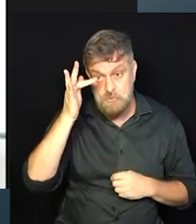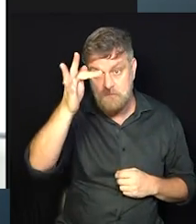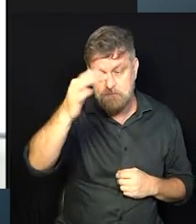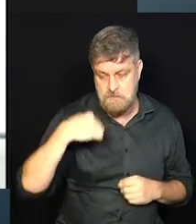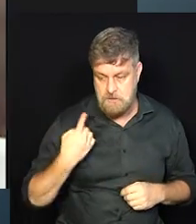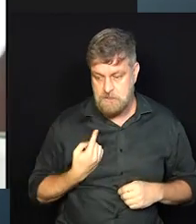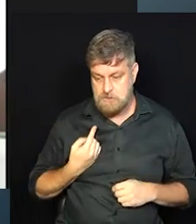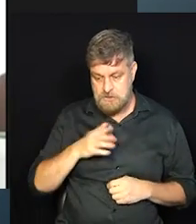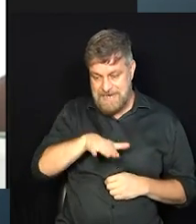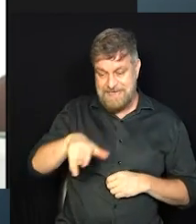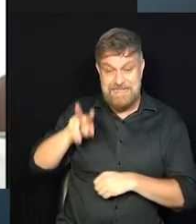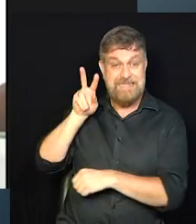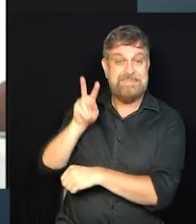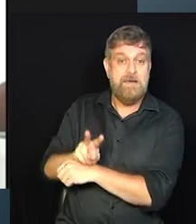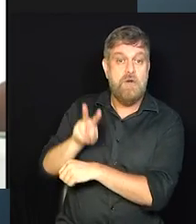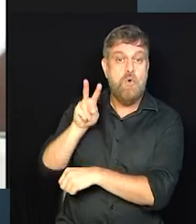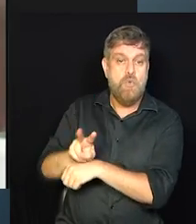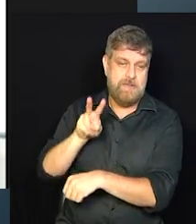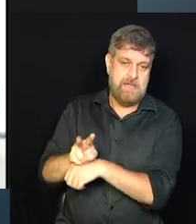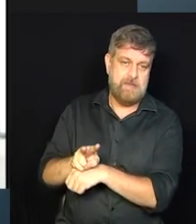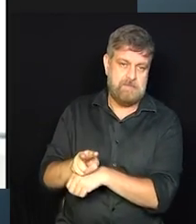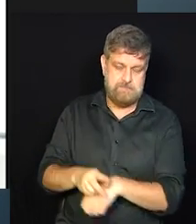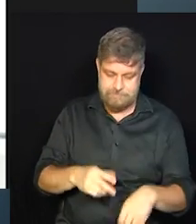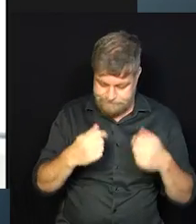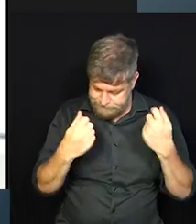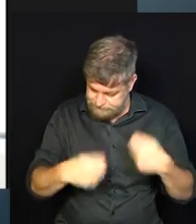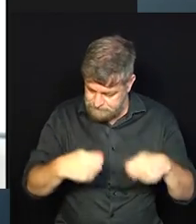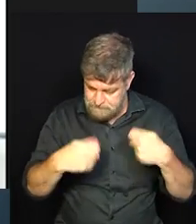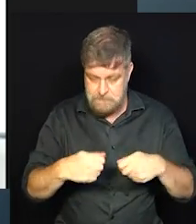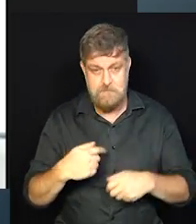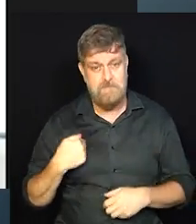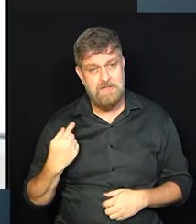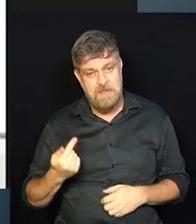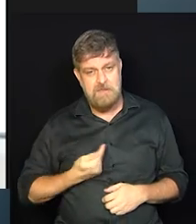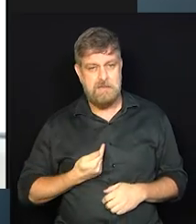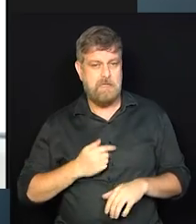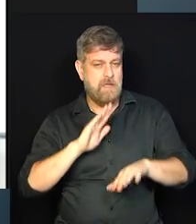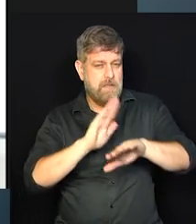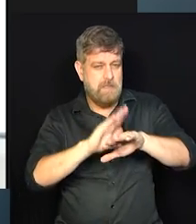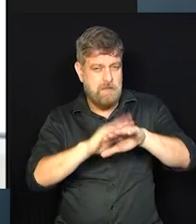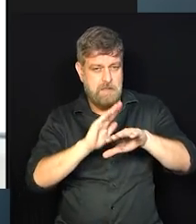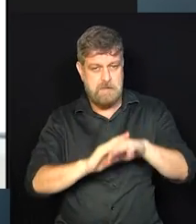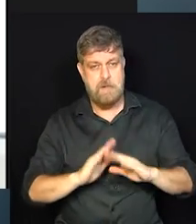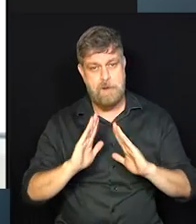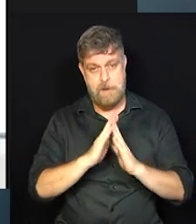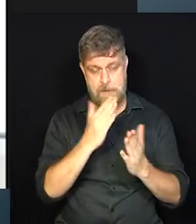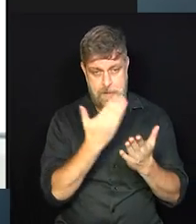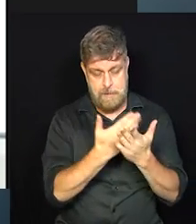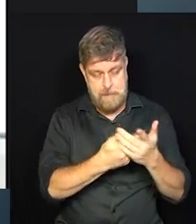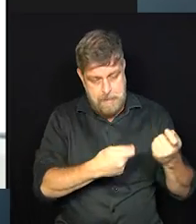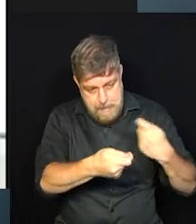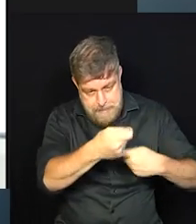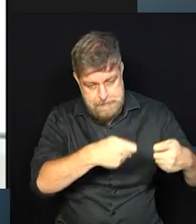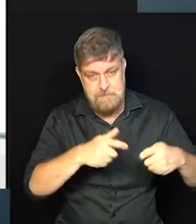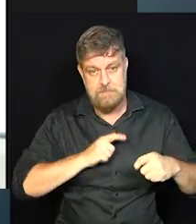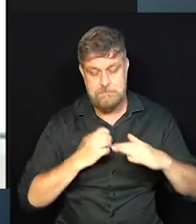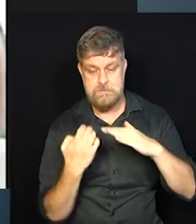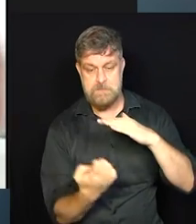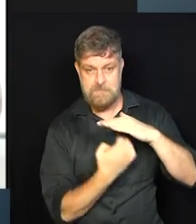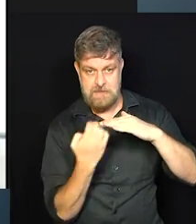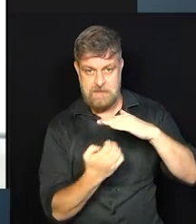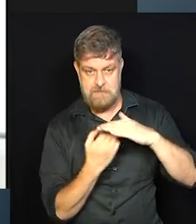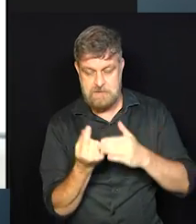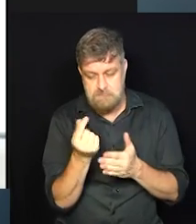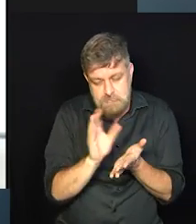a gente precisa cuidar dessas pessoas, né? Então a gente tem iniciativas, por exemplo dentro da escola de empresas que